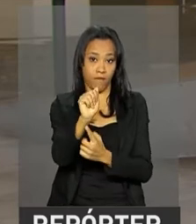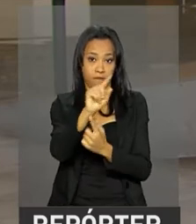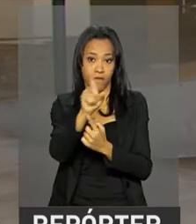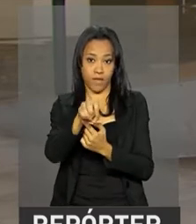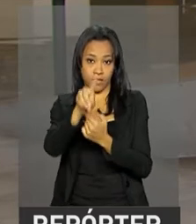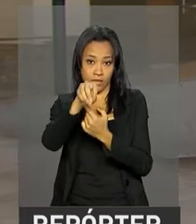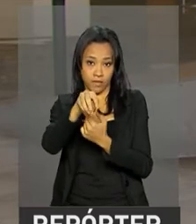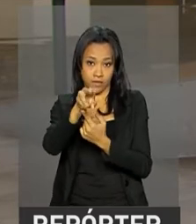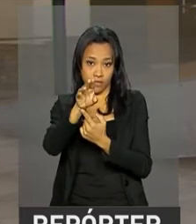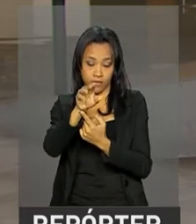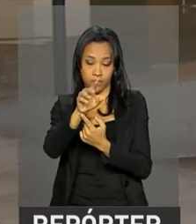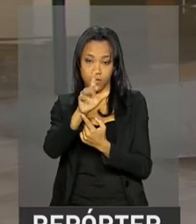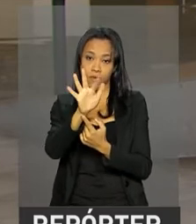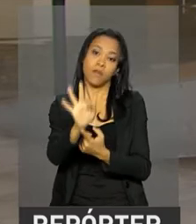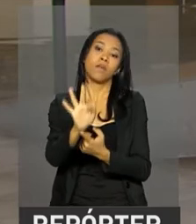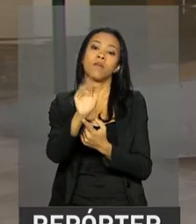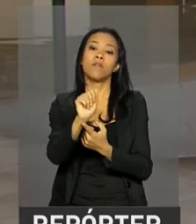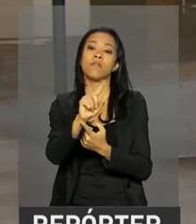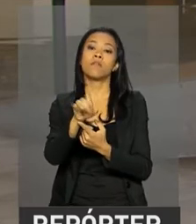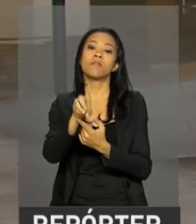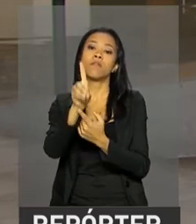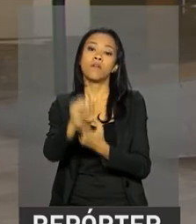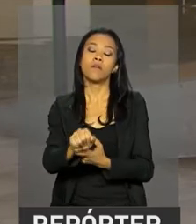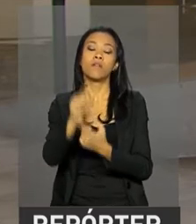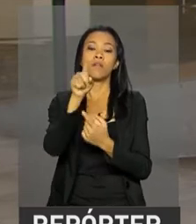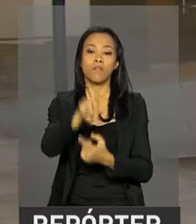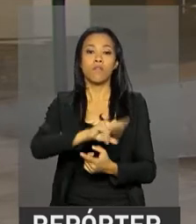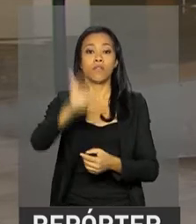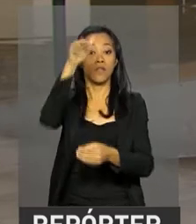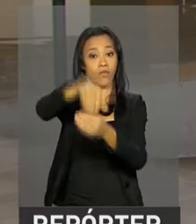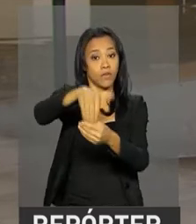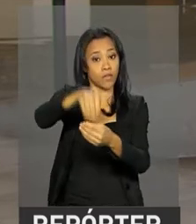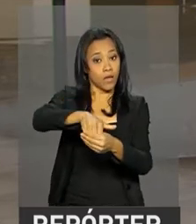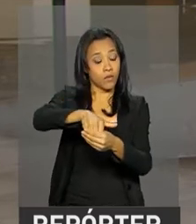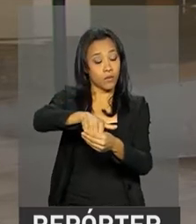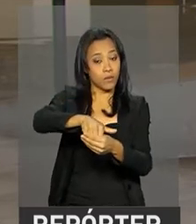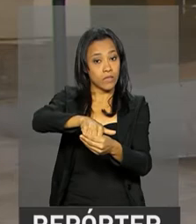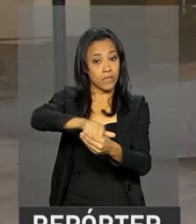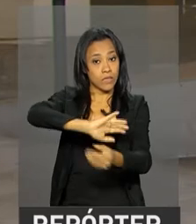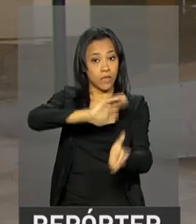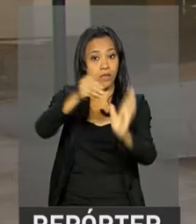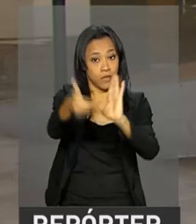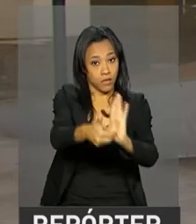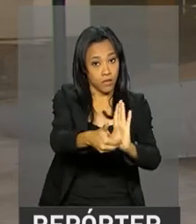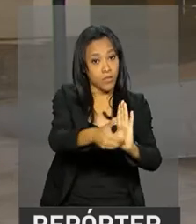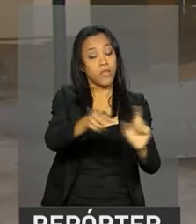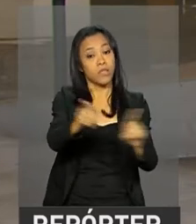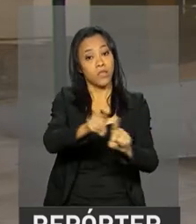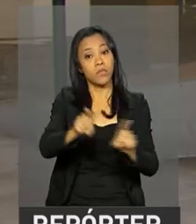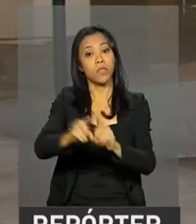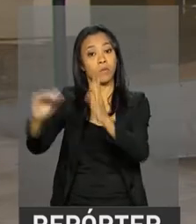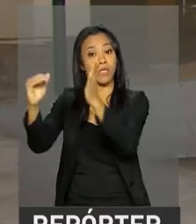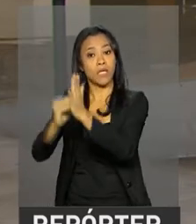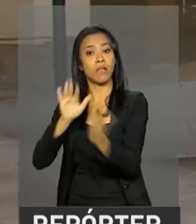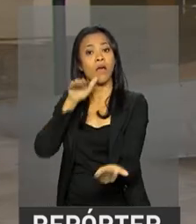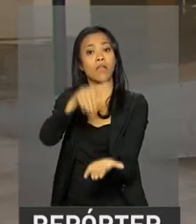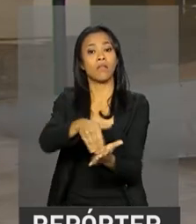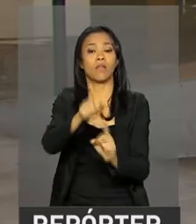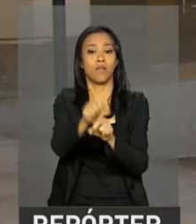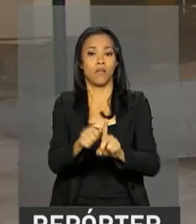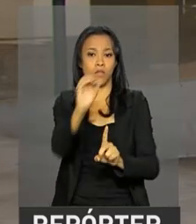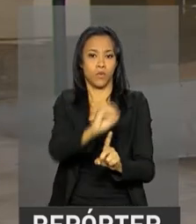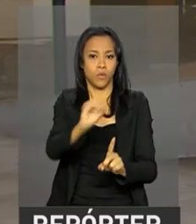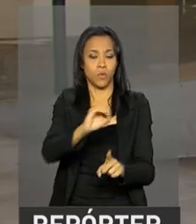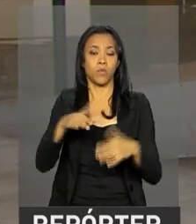reforma da Previdência deve ser votada na Câmara e no Senado até o mês de outubro. O ministro